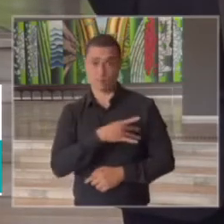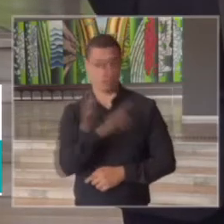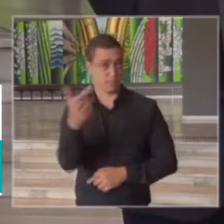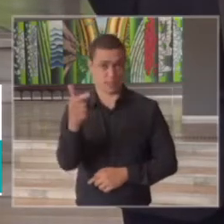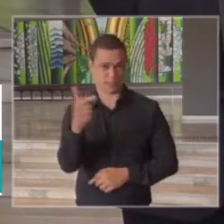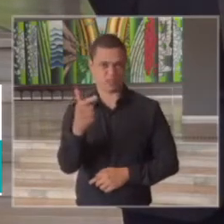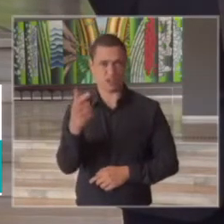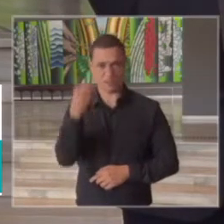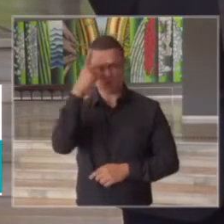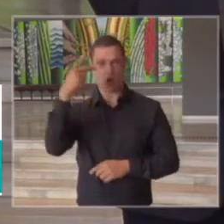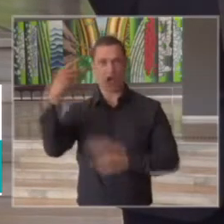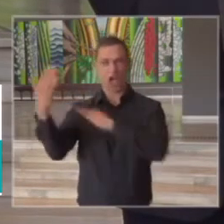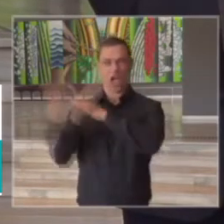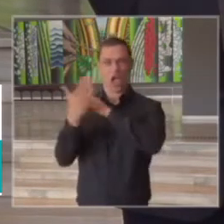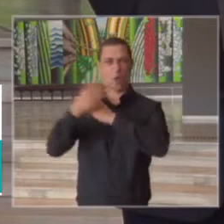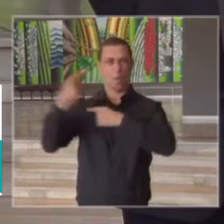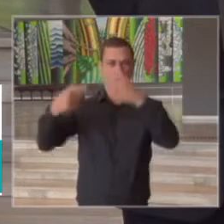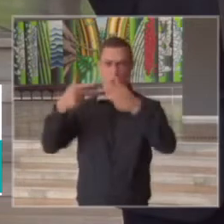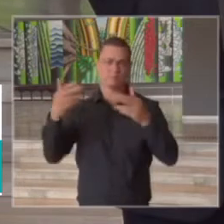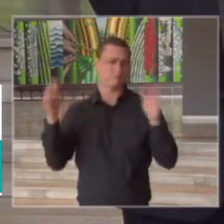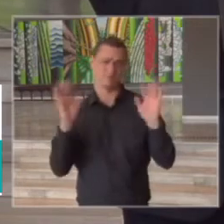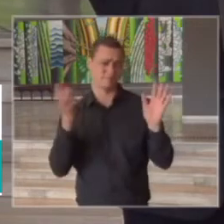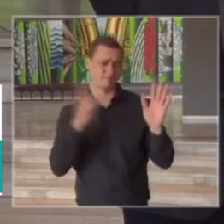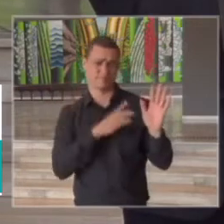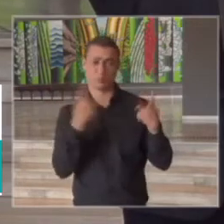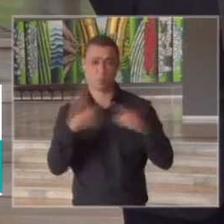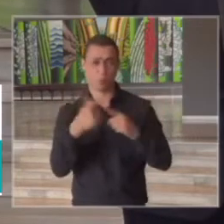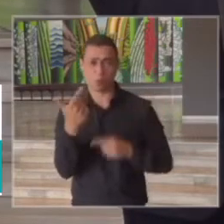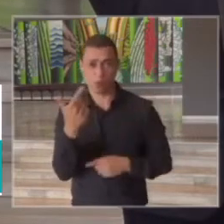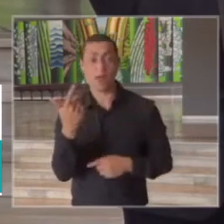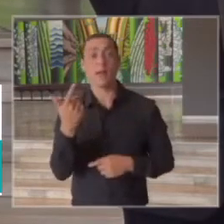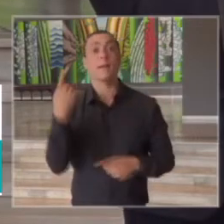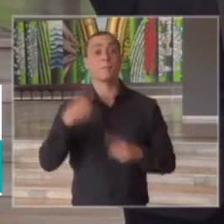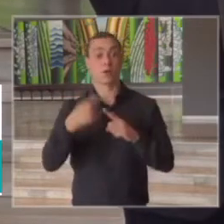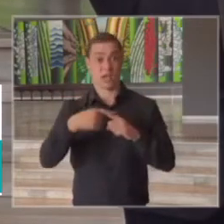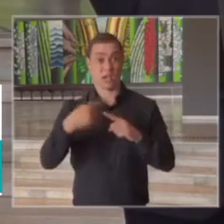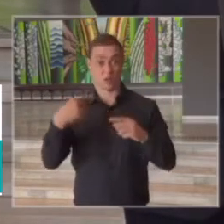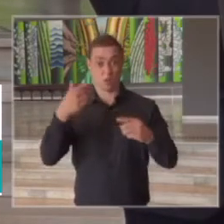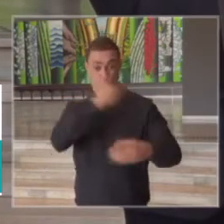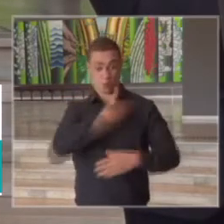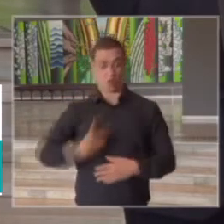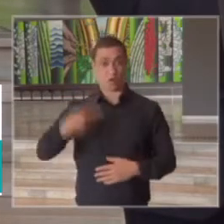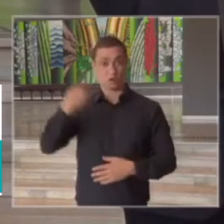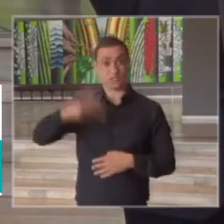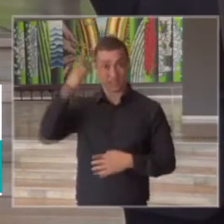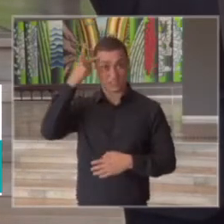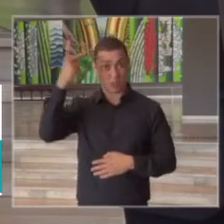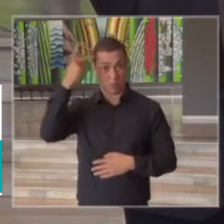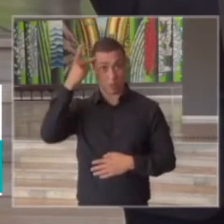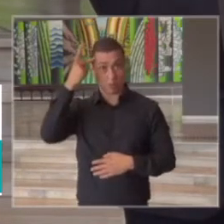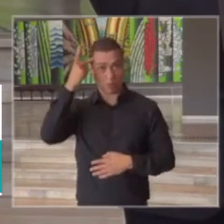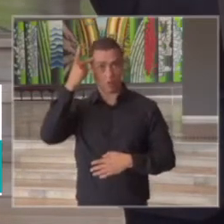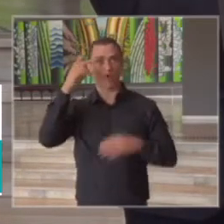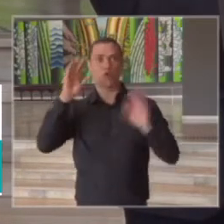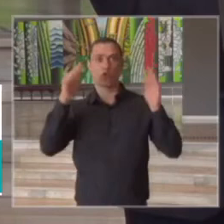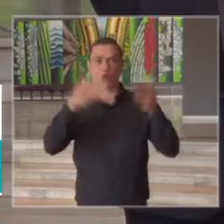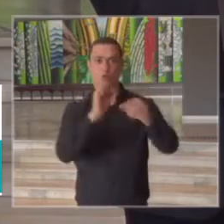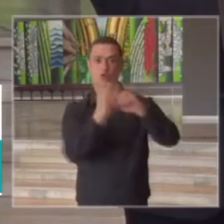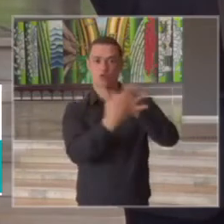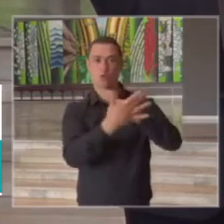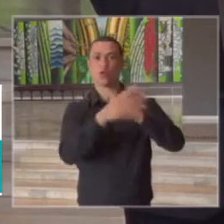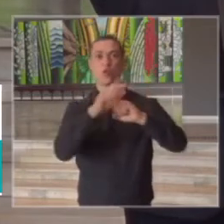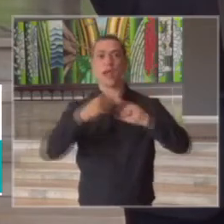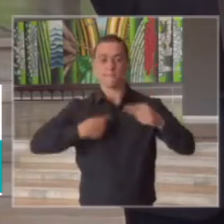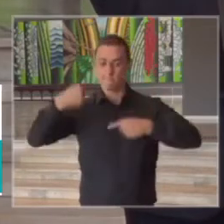perda de qualquer conceituação e por que não há esse temor porque a gestão do governo do estado de São Paulo em relação ao coronavírus não é uma gestão